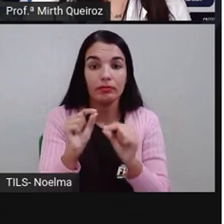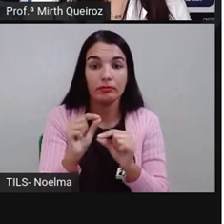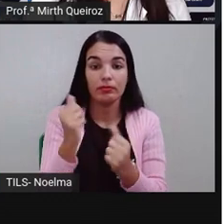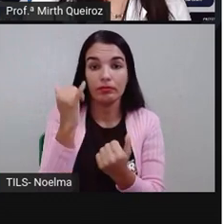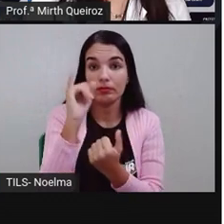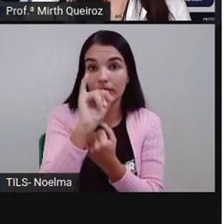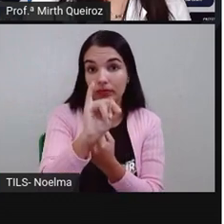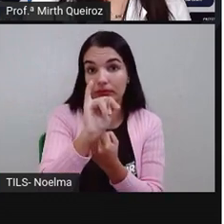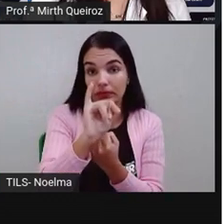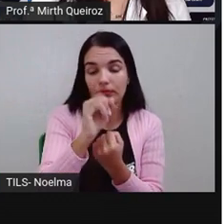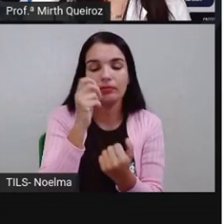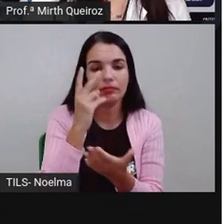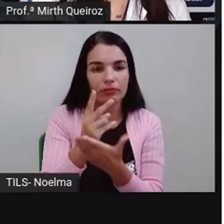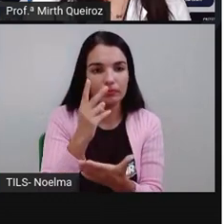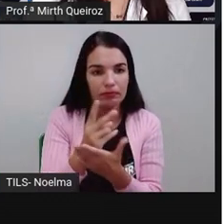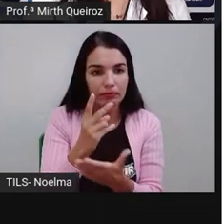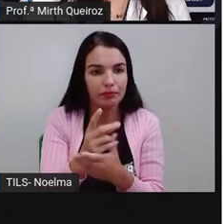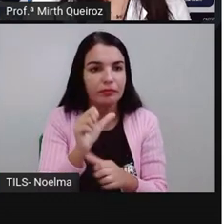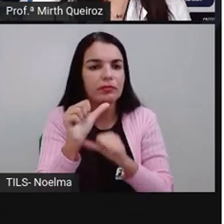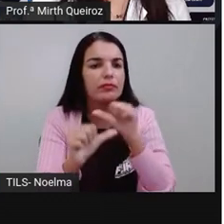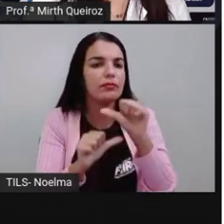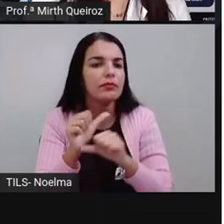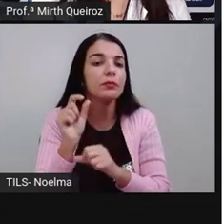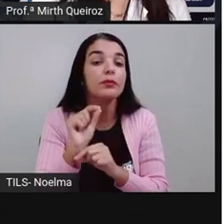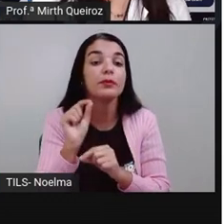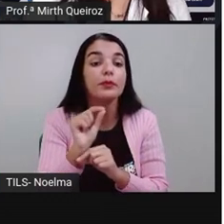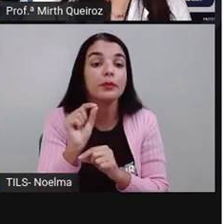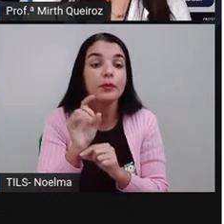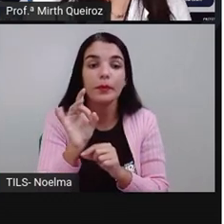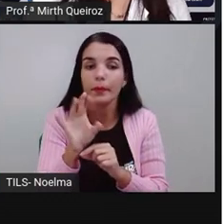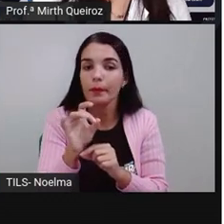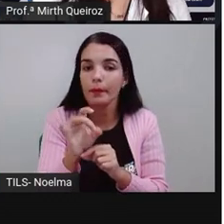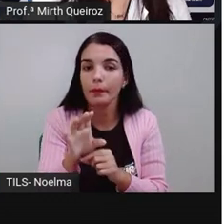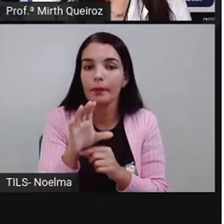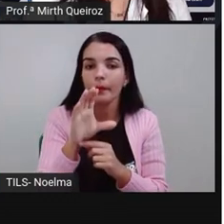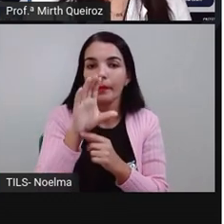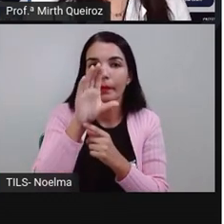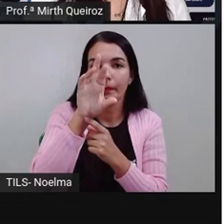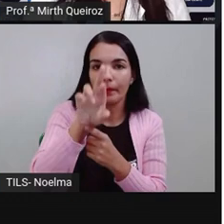parte da desinência, que é a parte que vai mudar quando é conjugado. Então, partir.